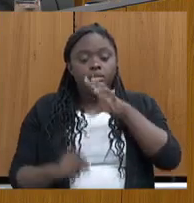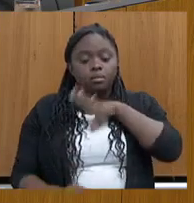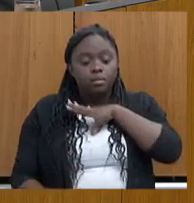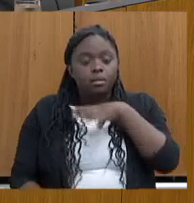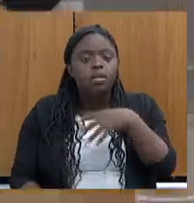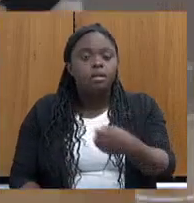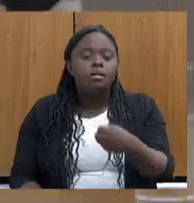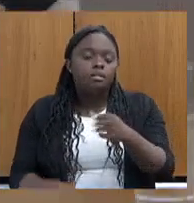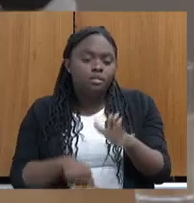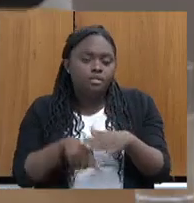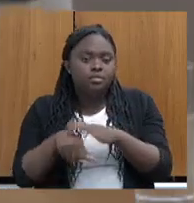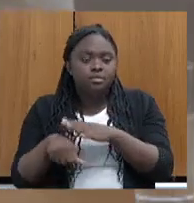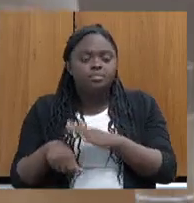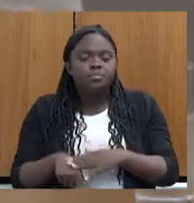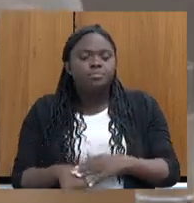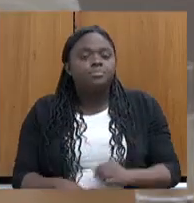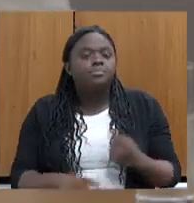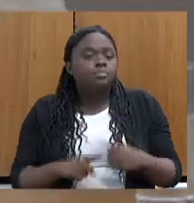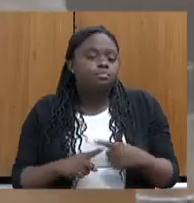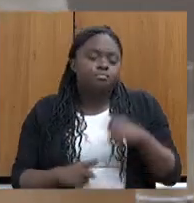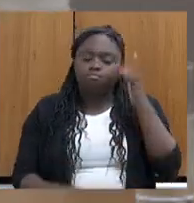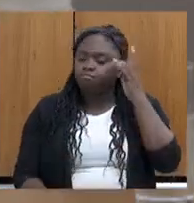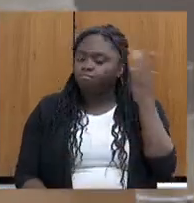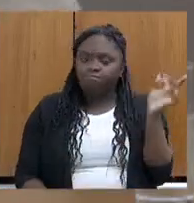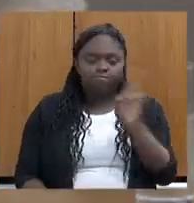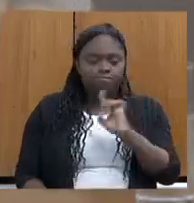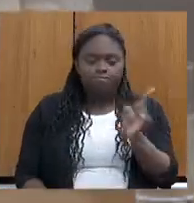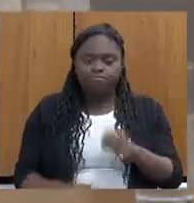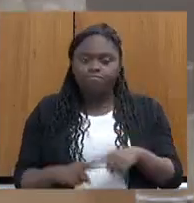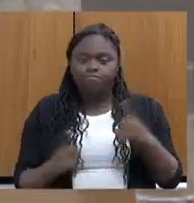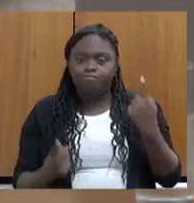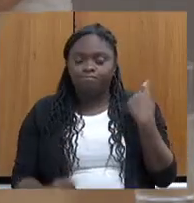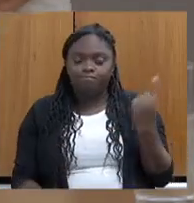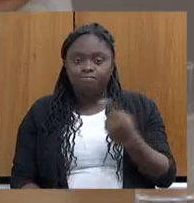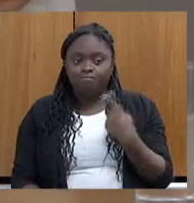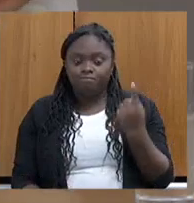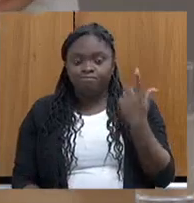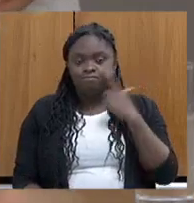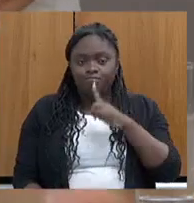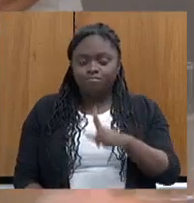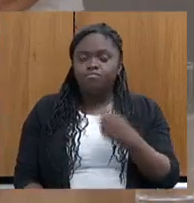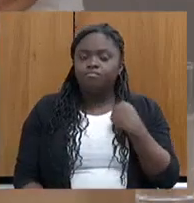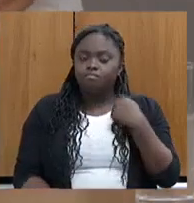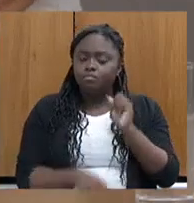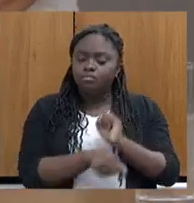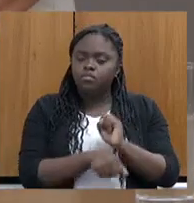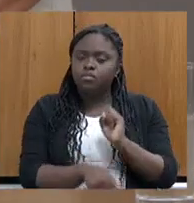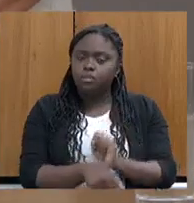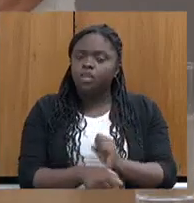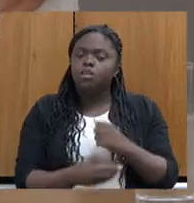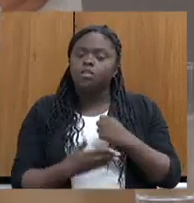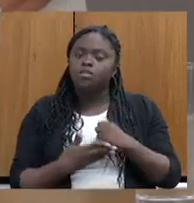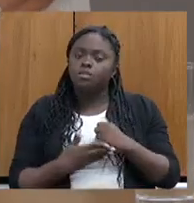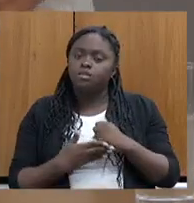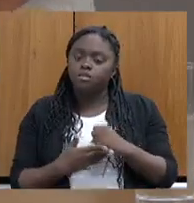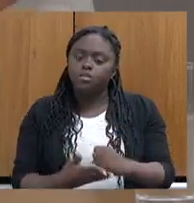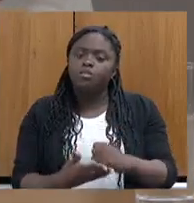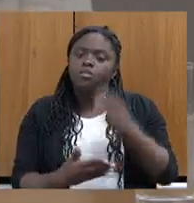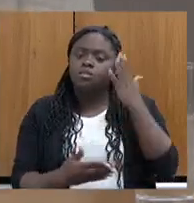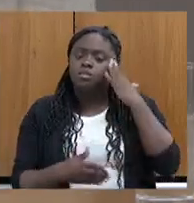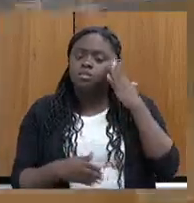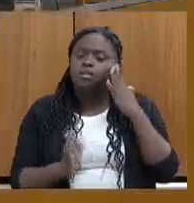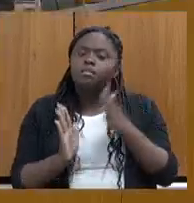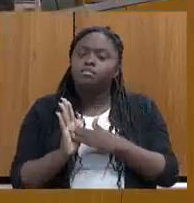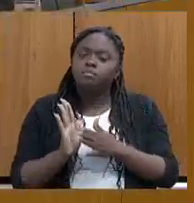isso, sabe, deputado? Porque não é fácil, mas nós vamos conseguir. Então, eu espero, inclusive, dar a ajuda do senhor, que eu sei que essa pauta do